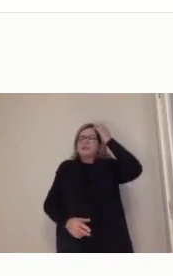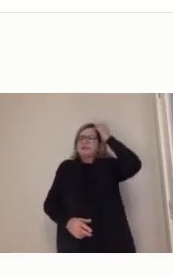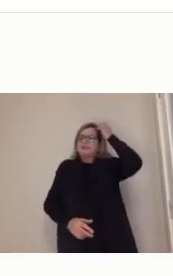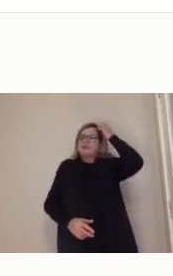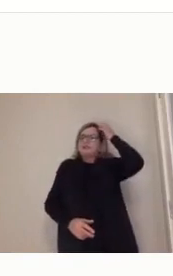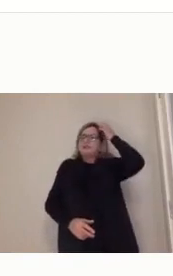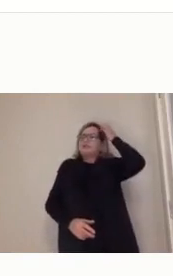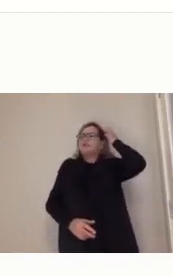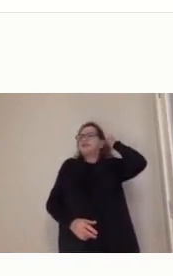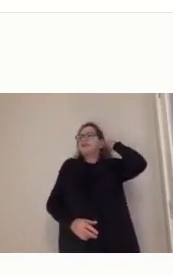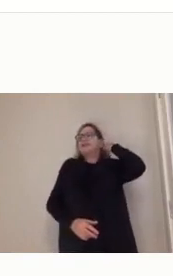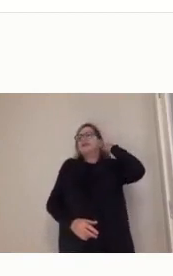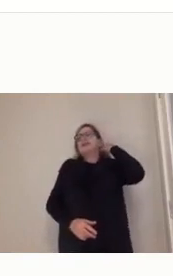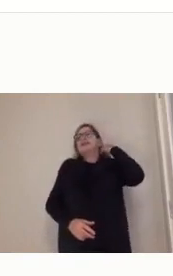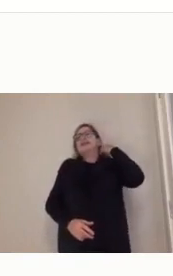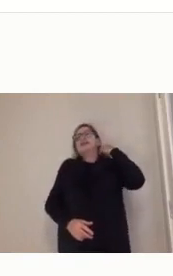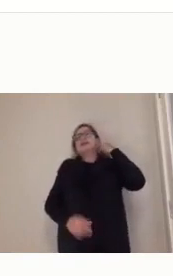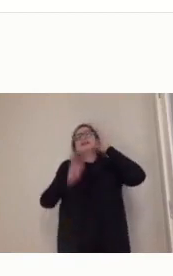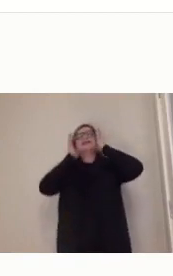Tá bom, acho que...